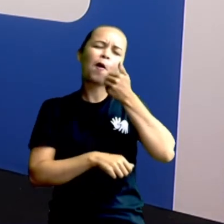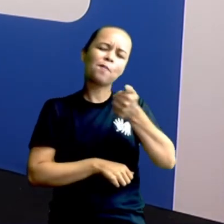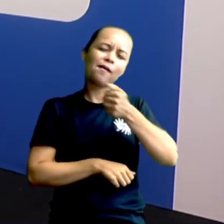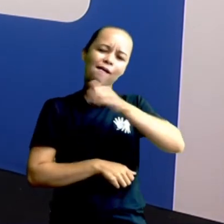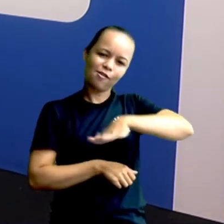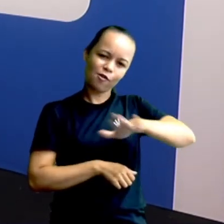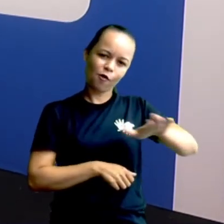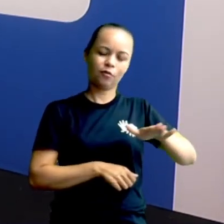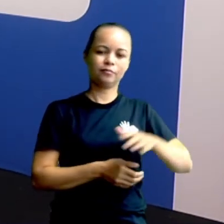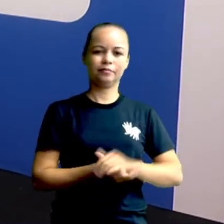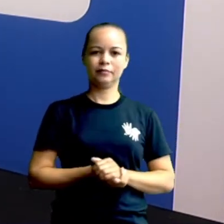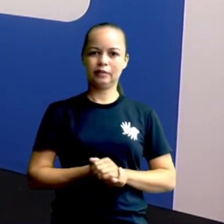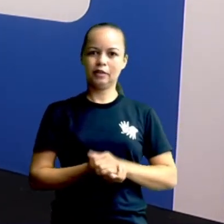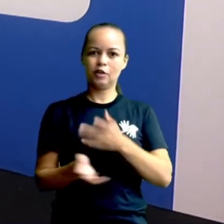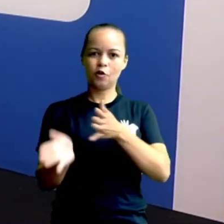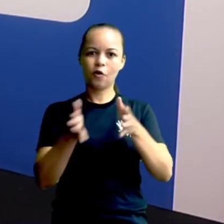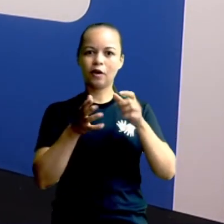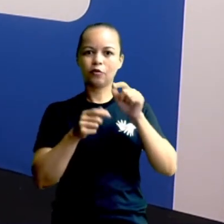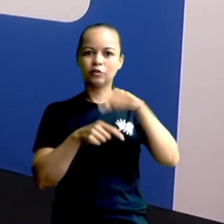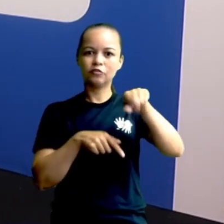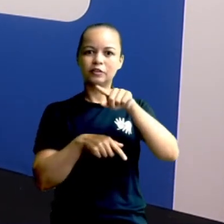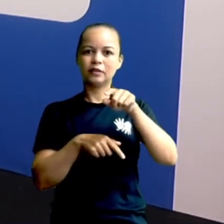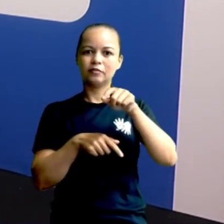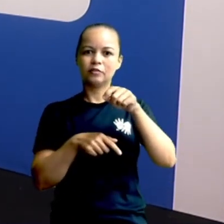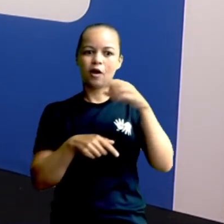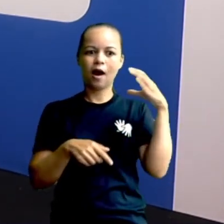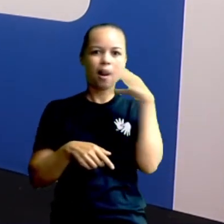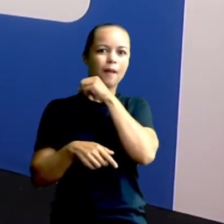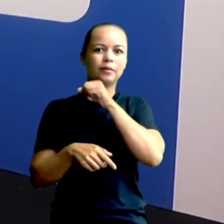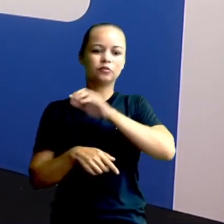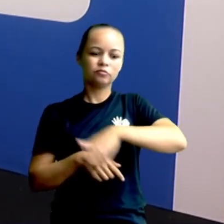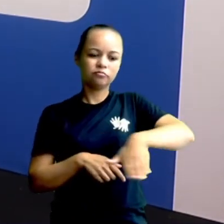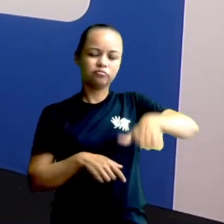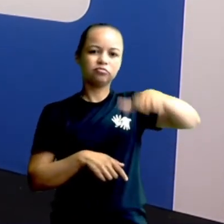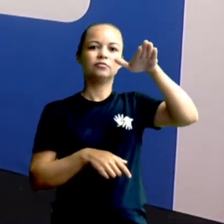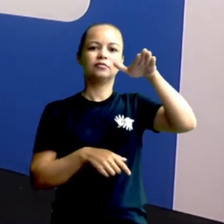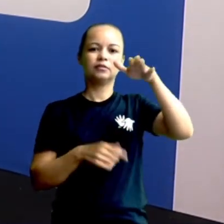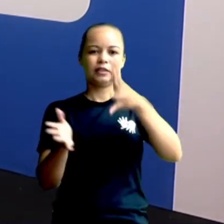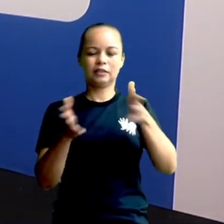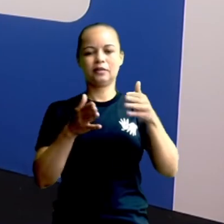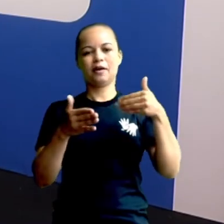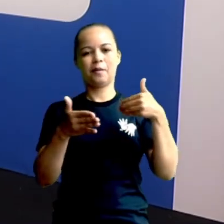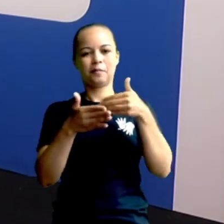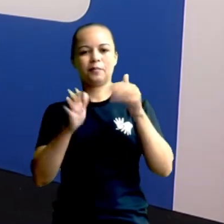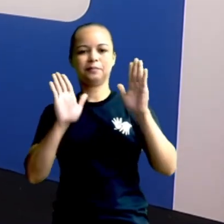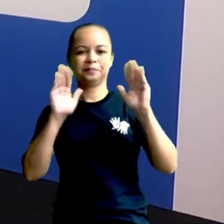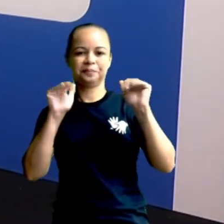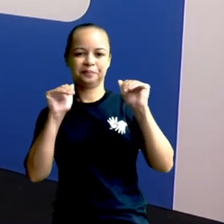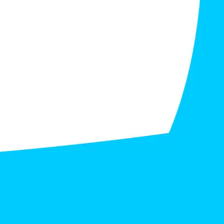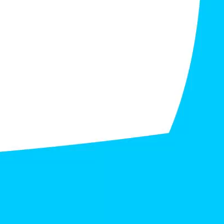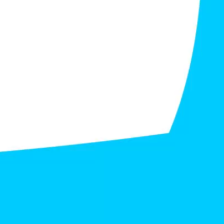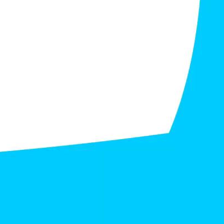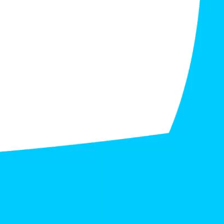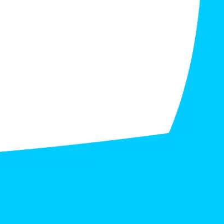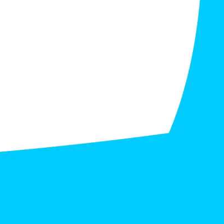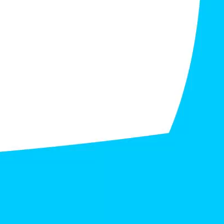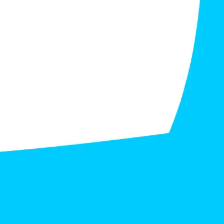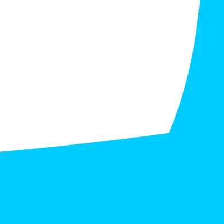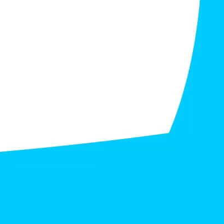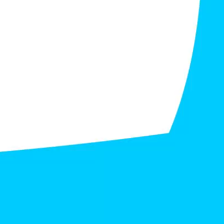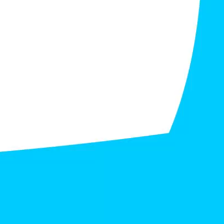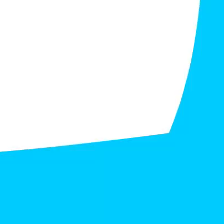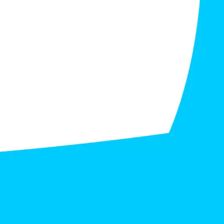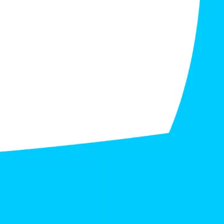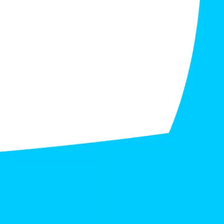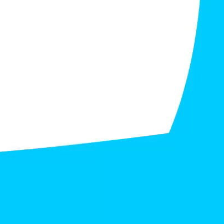E olha no piscar de olho, quando você viu, já passou. Aproveita, tá certo? E até a próxima. Tchau,